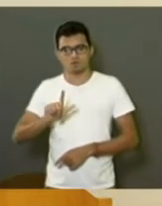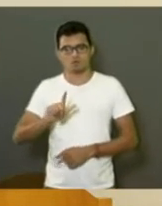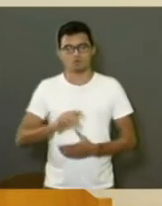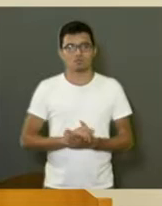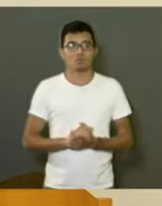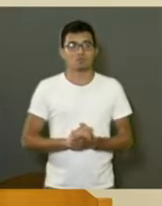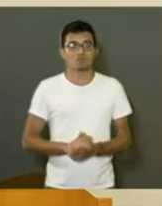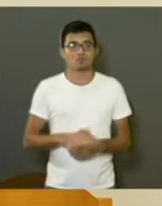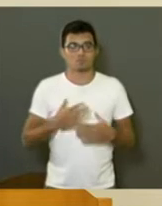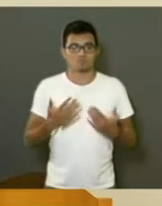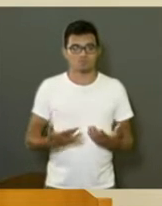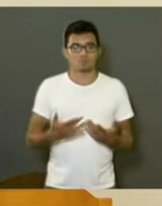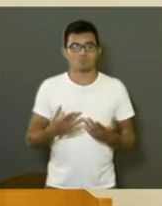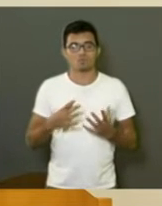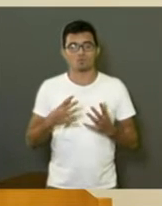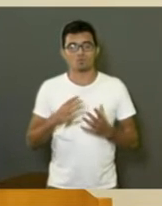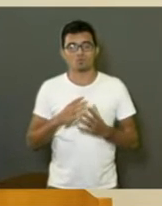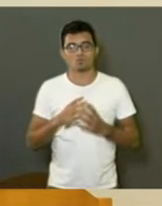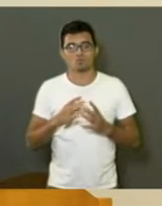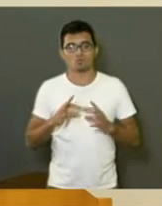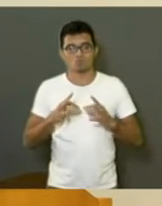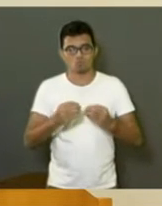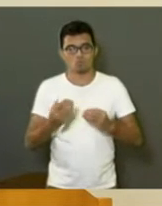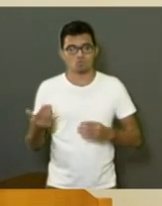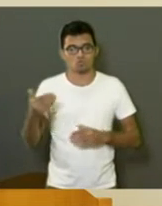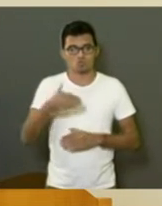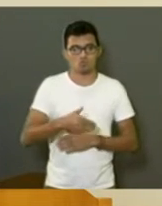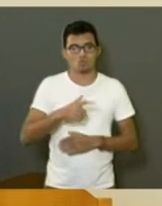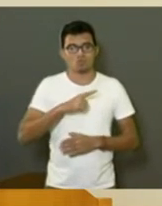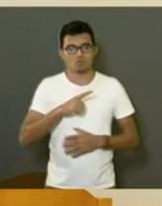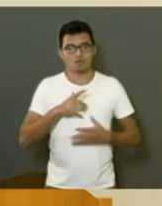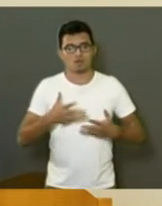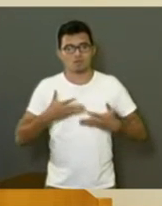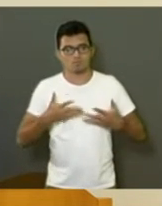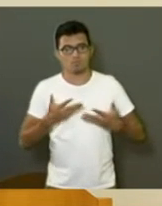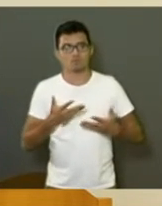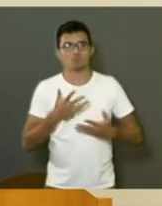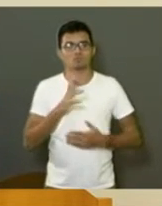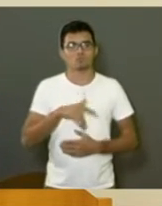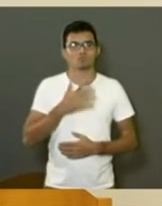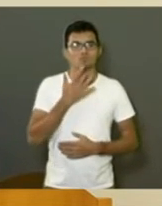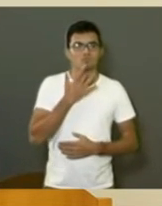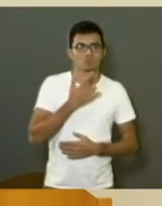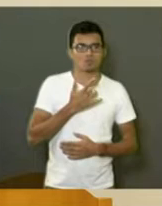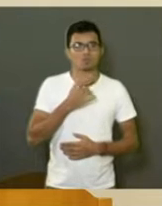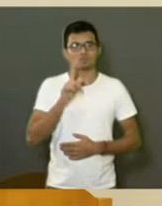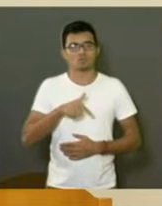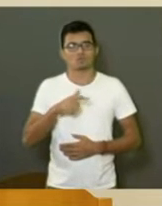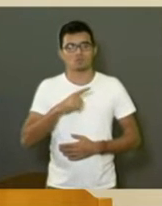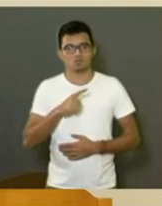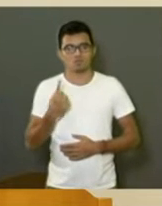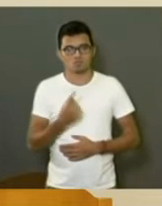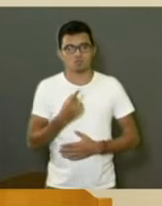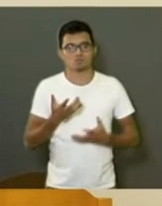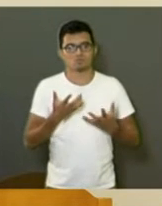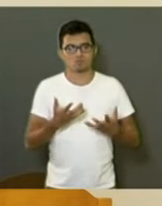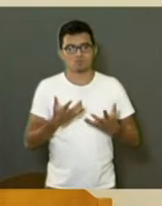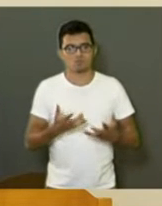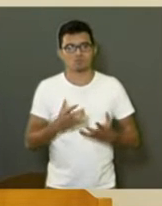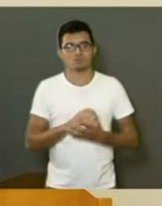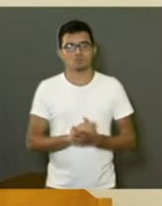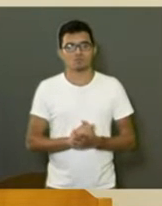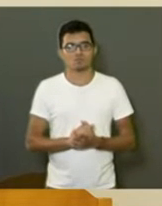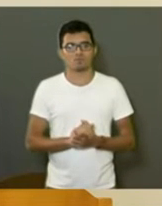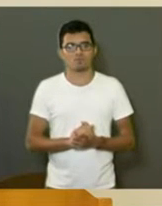certeza, quem está chegando está com ânimo, com vontade, é isso que a gente quer, trabalhar muito